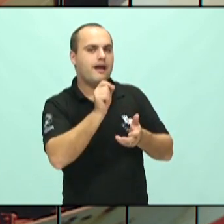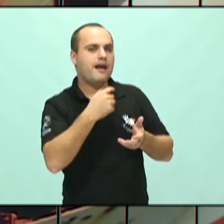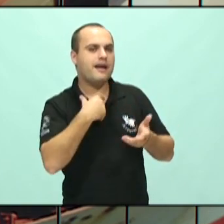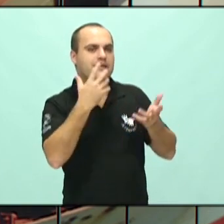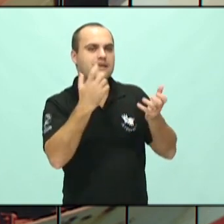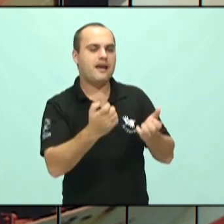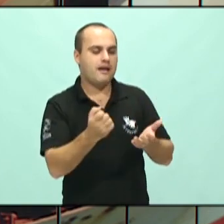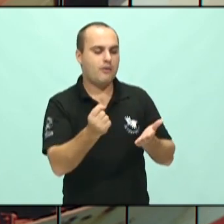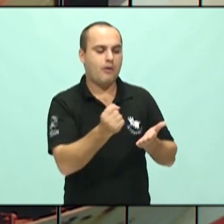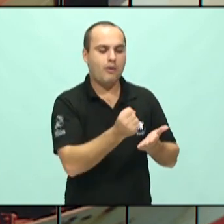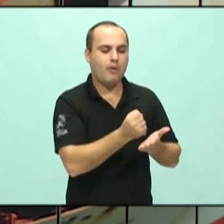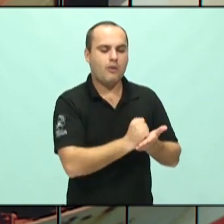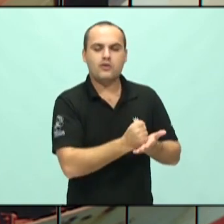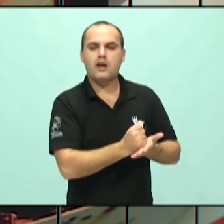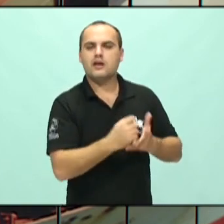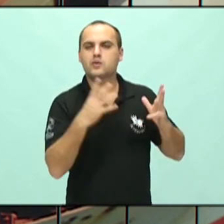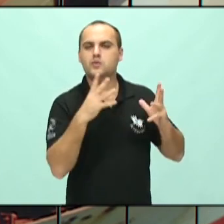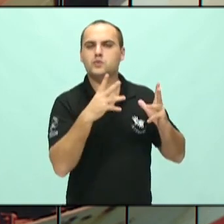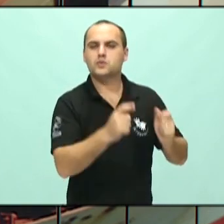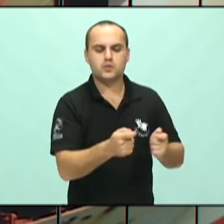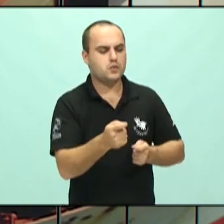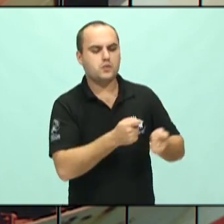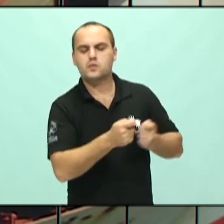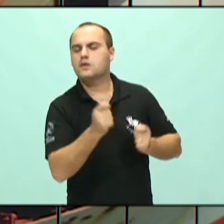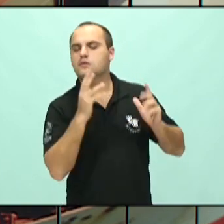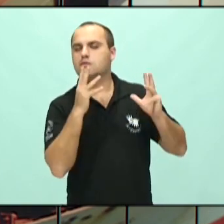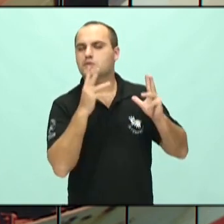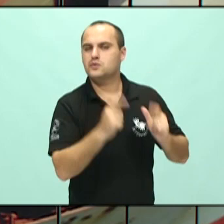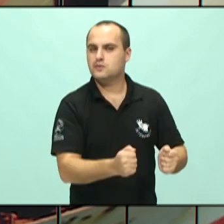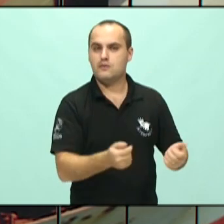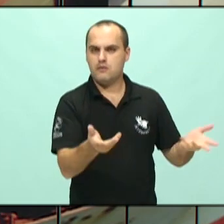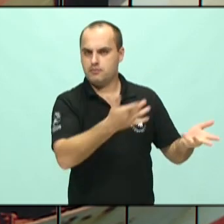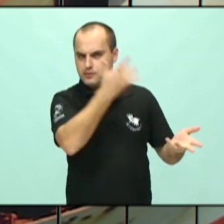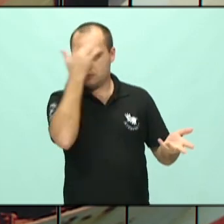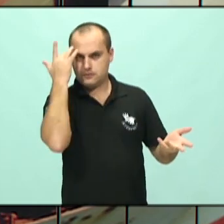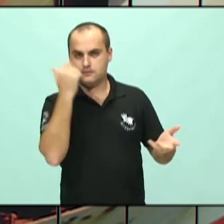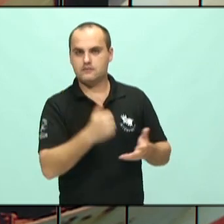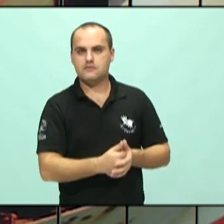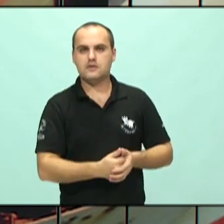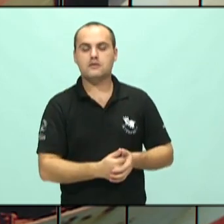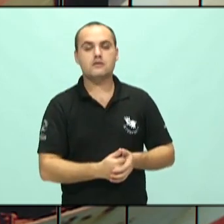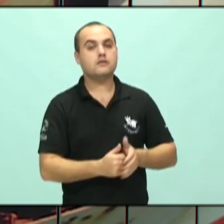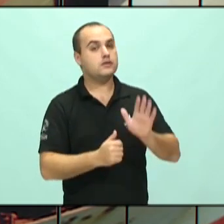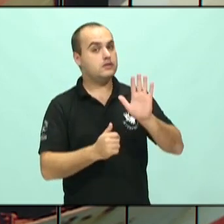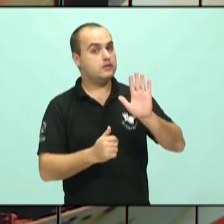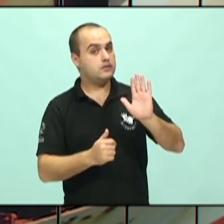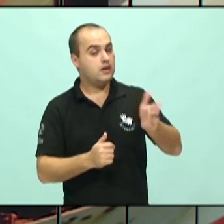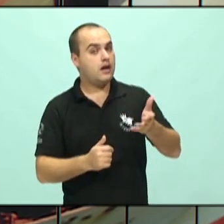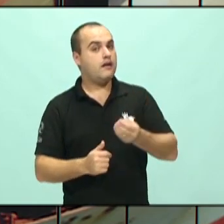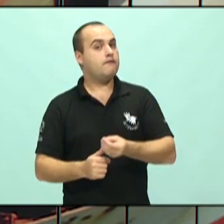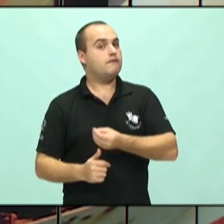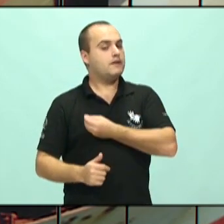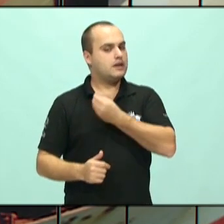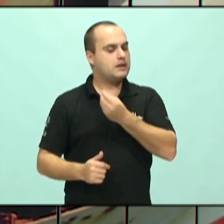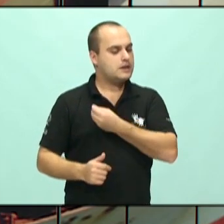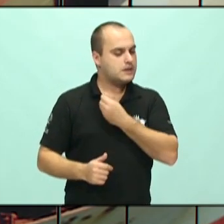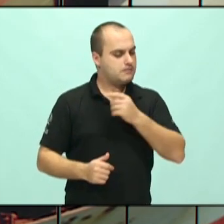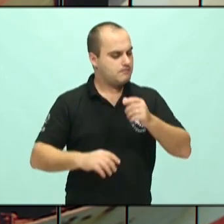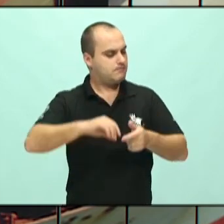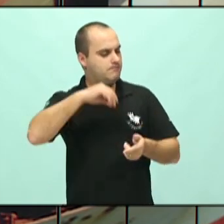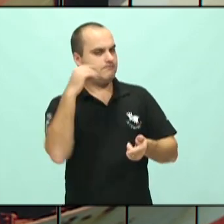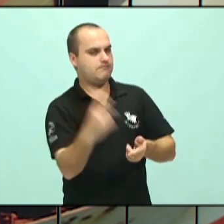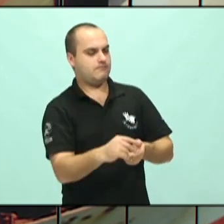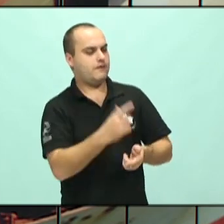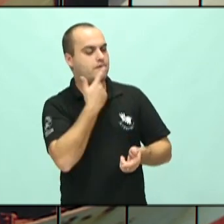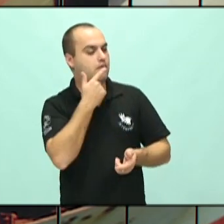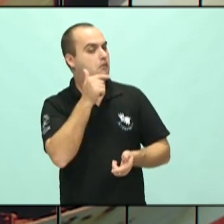Eu sempre quero buscar o controle de tudo. E a vida nos dá algumas lições, de que você não